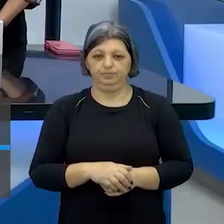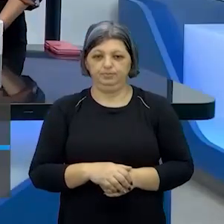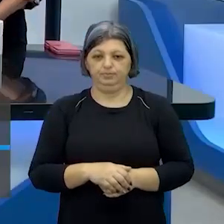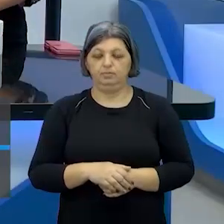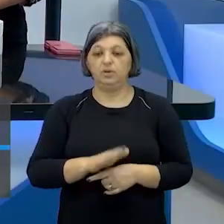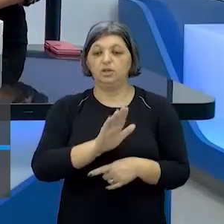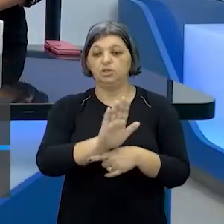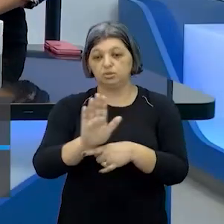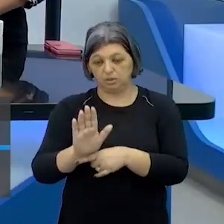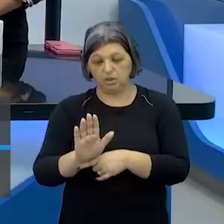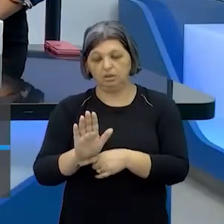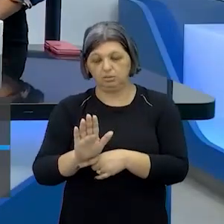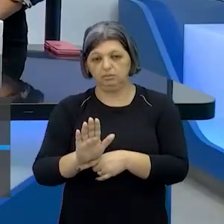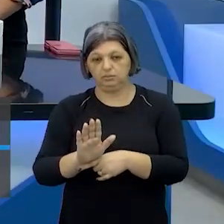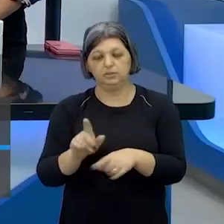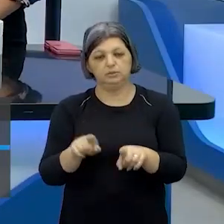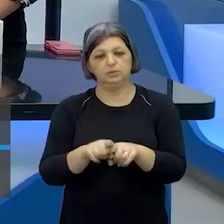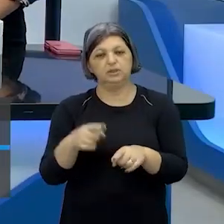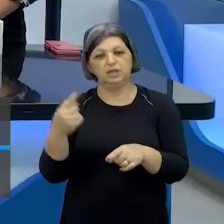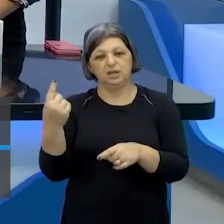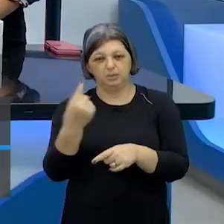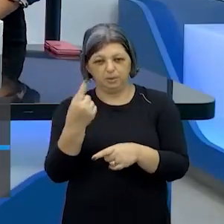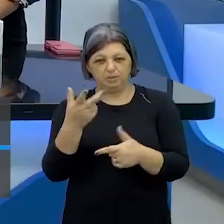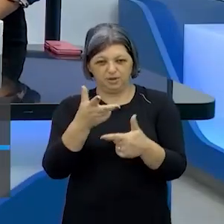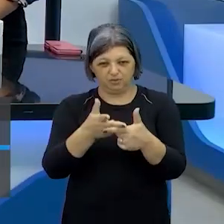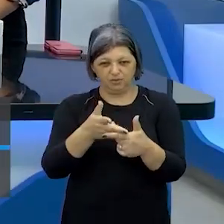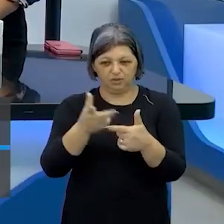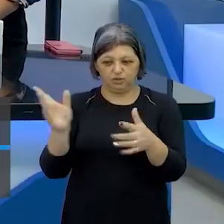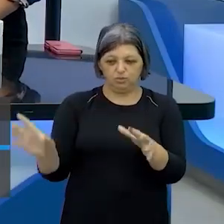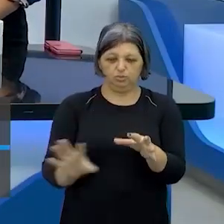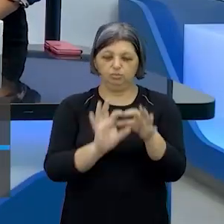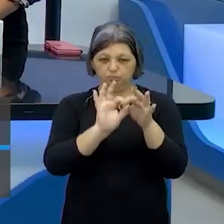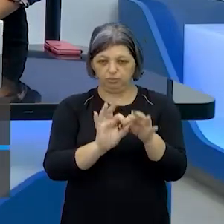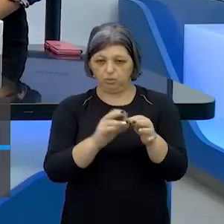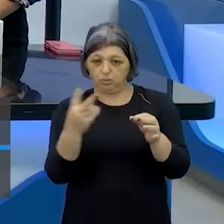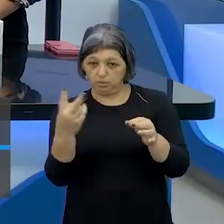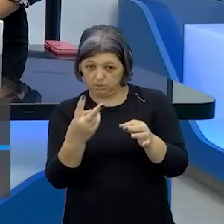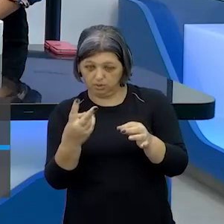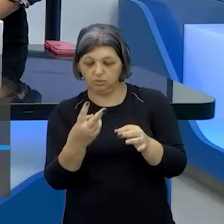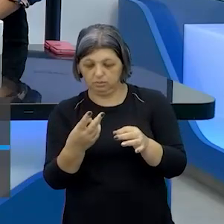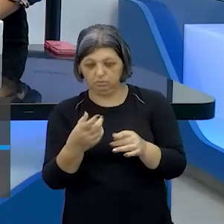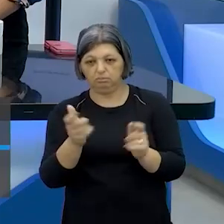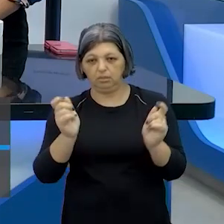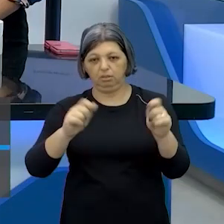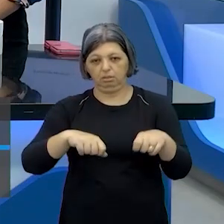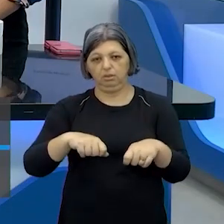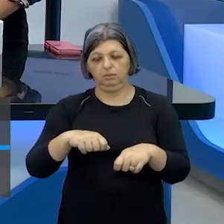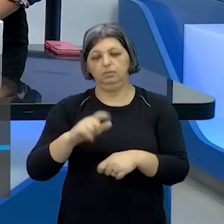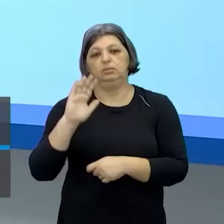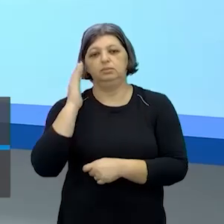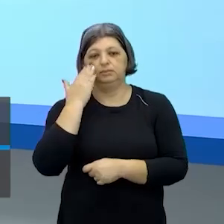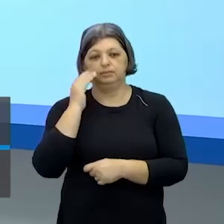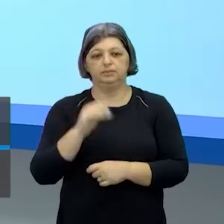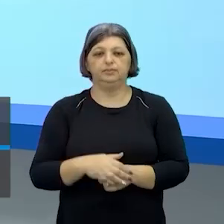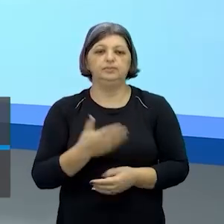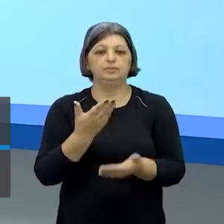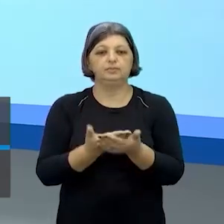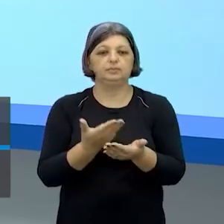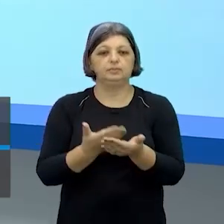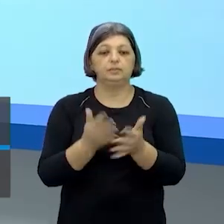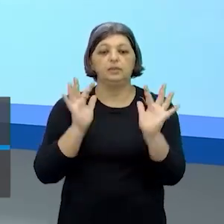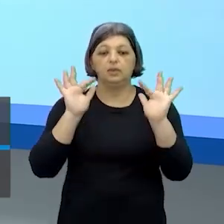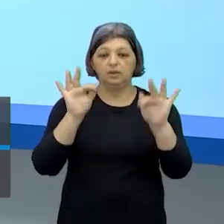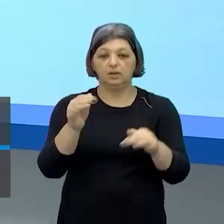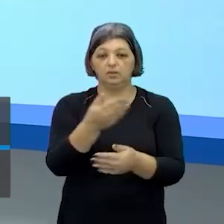tanto o primeiro vídeo que a gente assistiu juntar os dois fica mais fácil para organizar e nossa aula está chegando ao fim para você